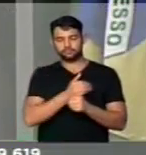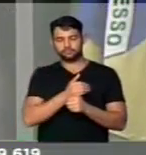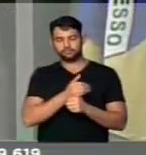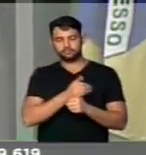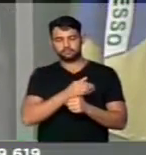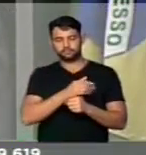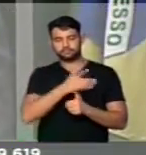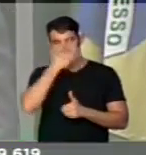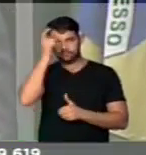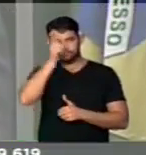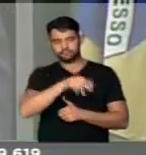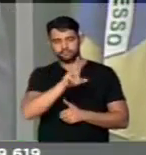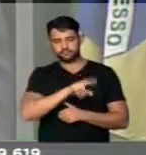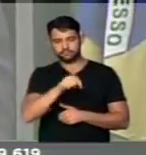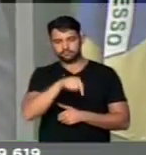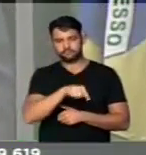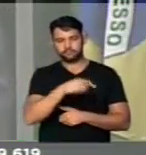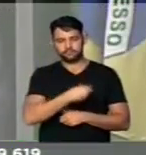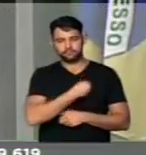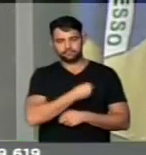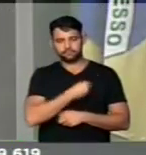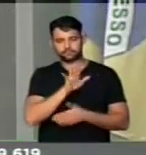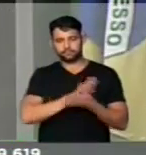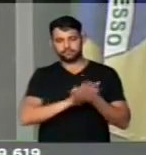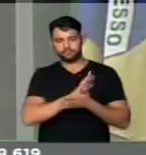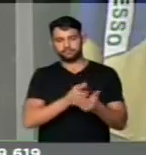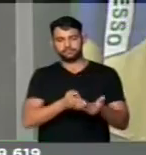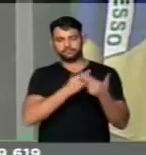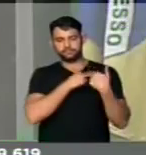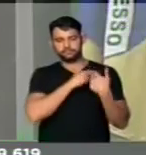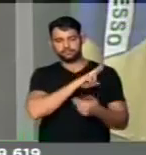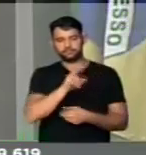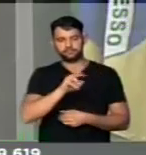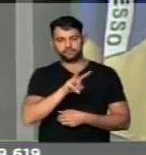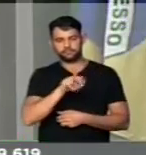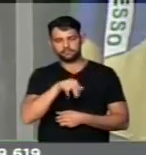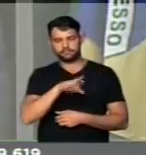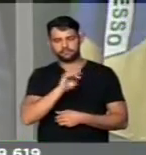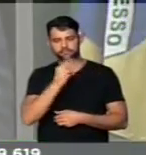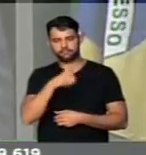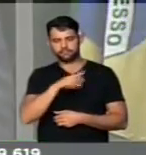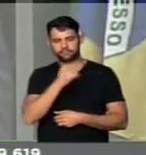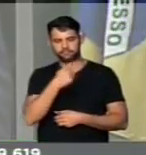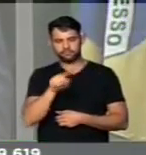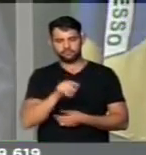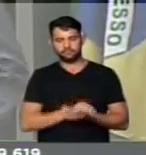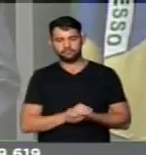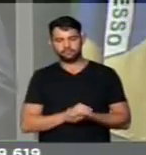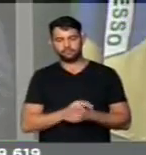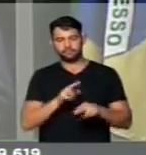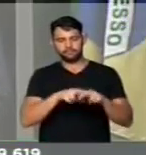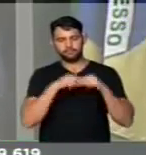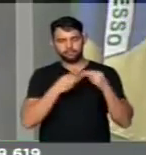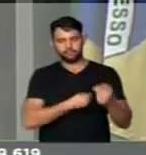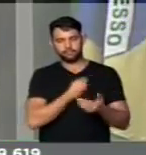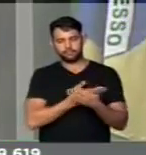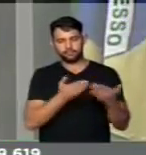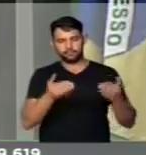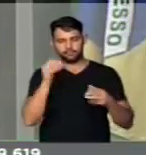desse usurpador irresponsável chamado Valdir Maranhão. Portanto,